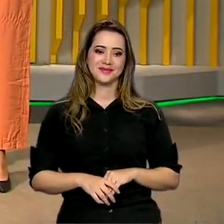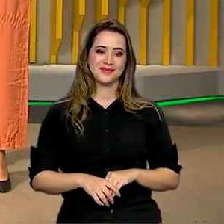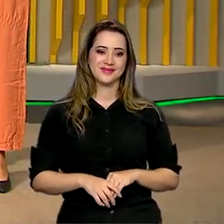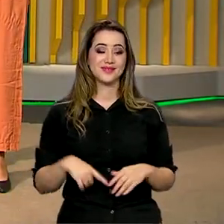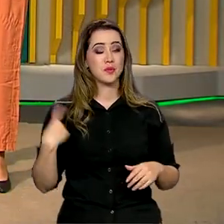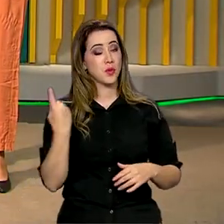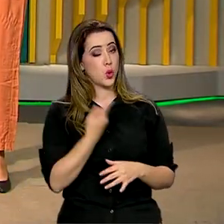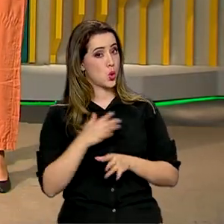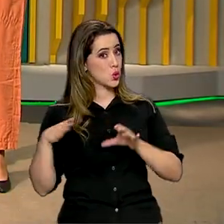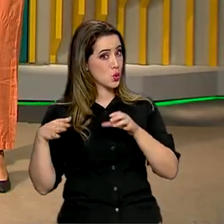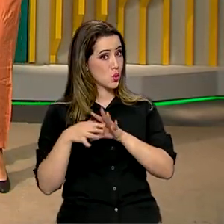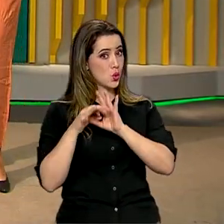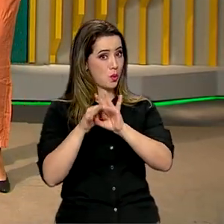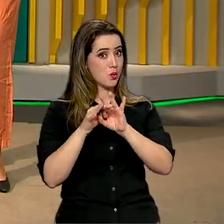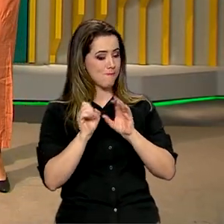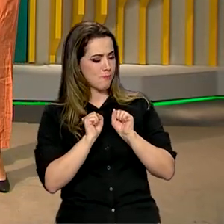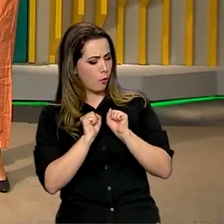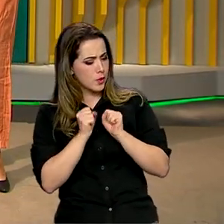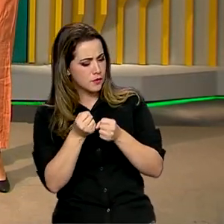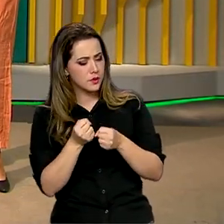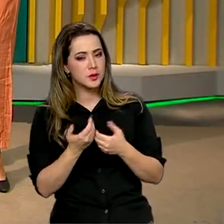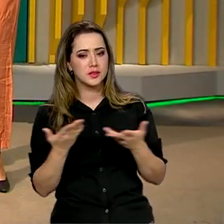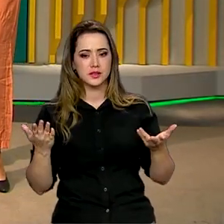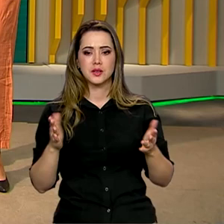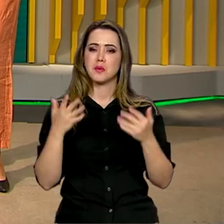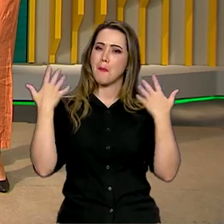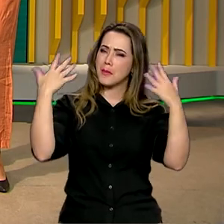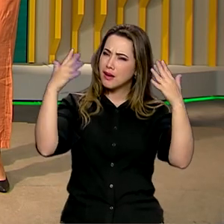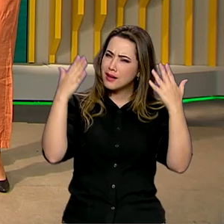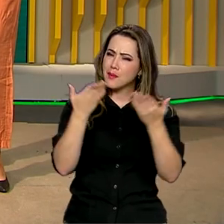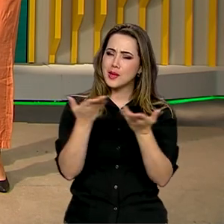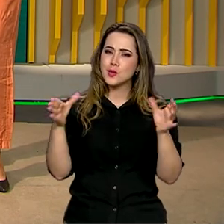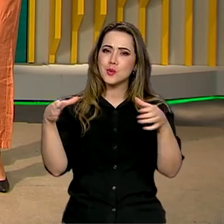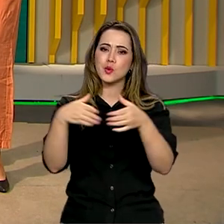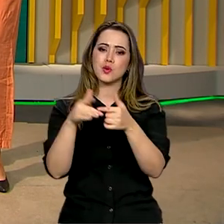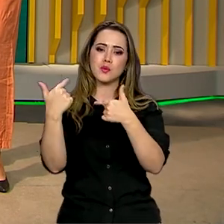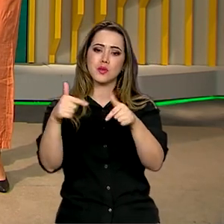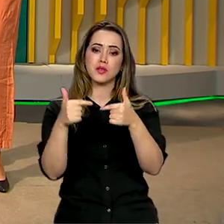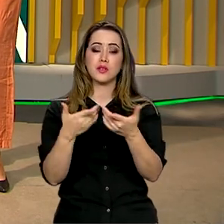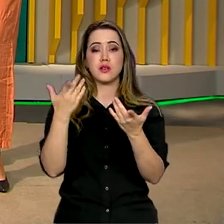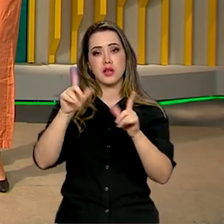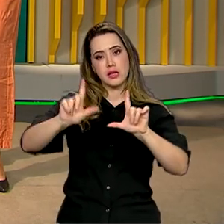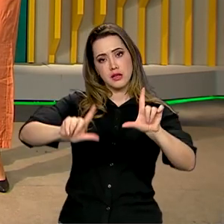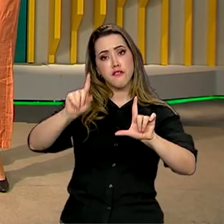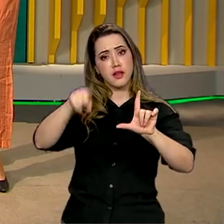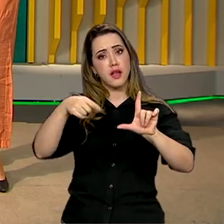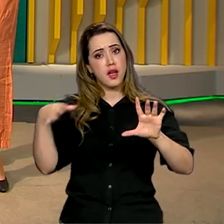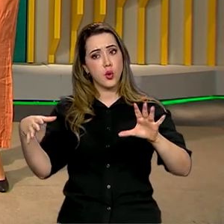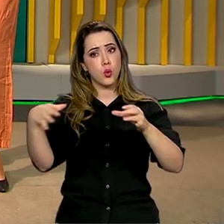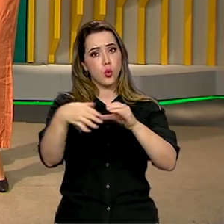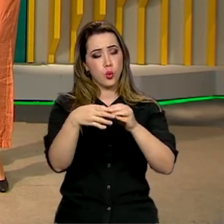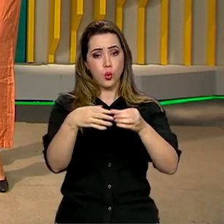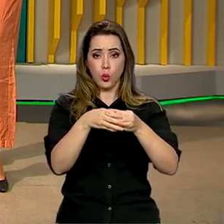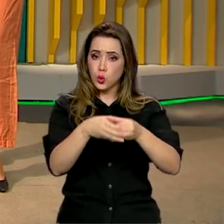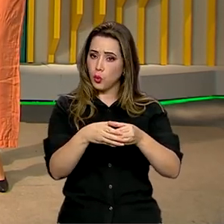Nosso time bem unido e se dedicando bastante, né, Ana? Parabéns para toda a equipe, né? TV é isso, é equipe. Ninguém faz TV sozinho. É verdade.